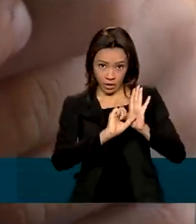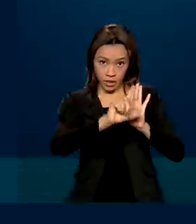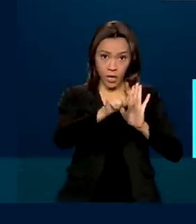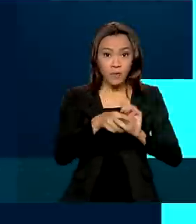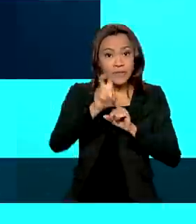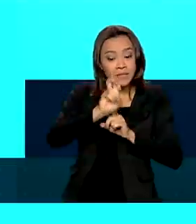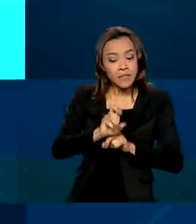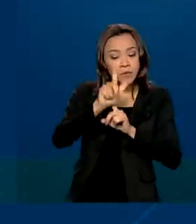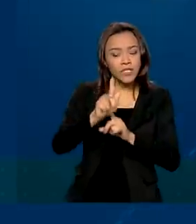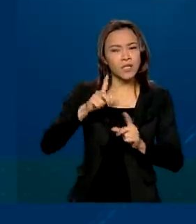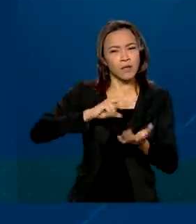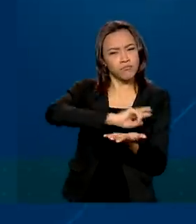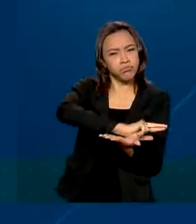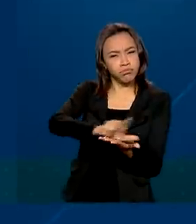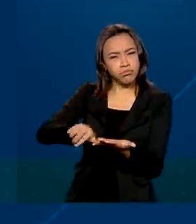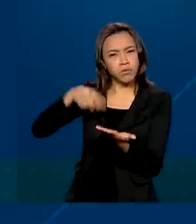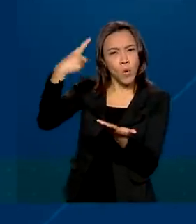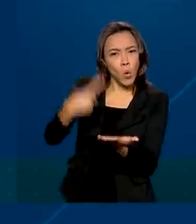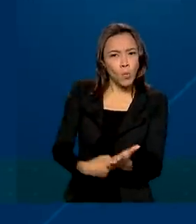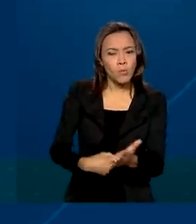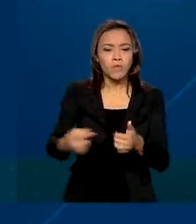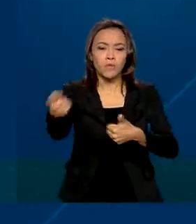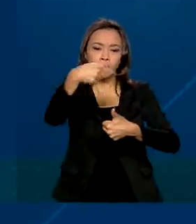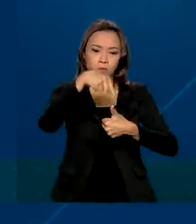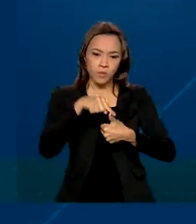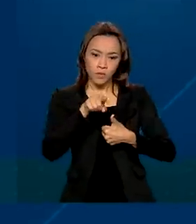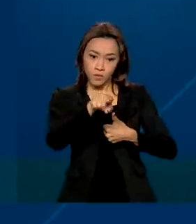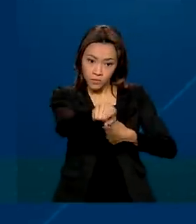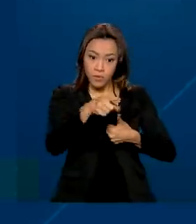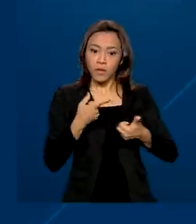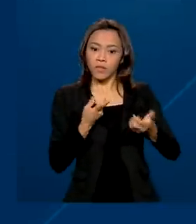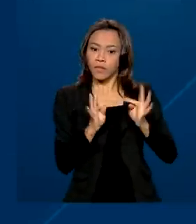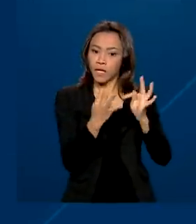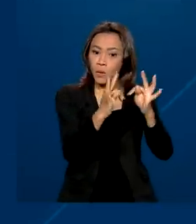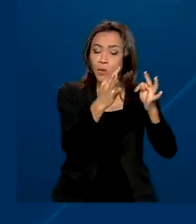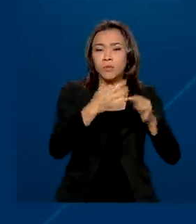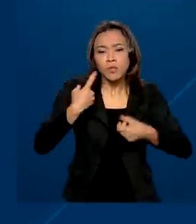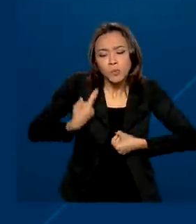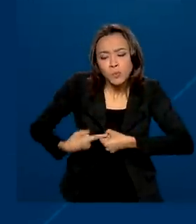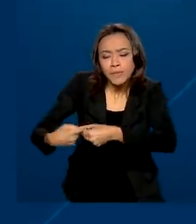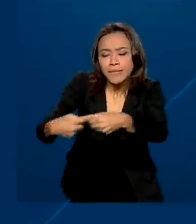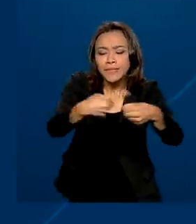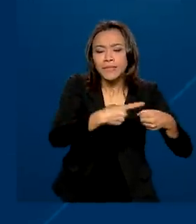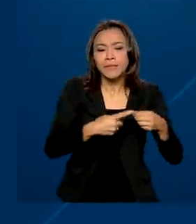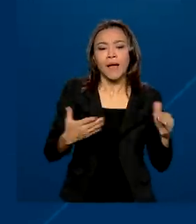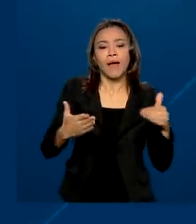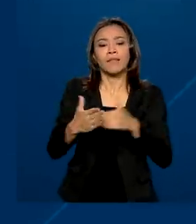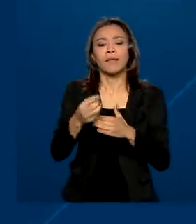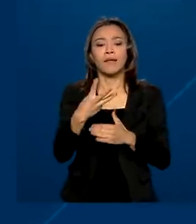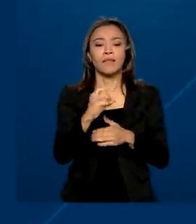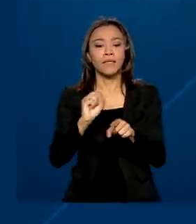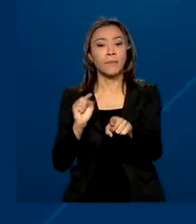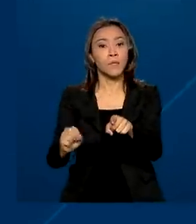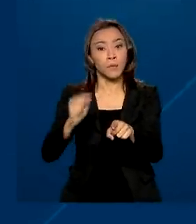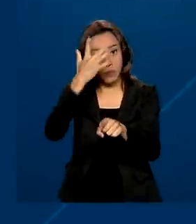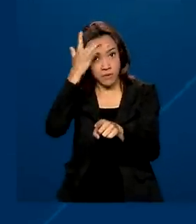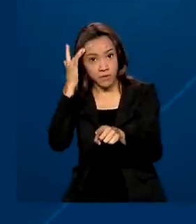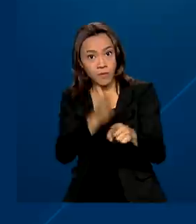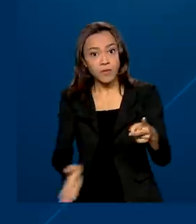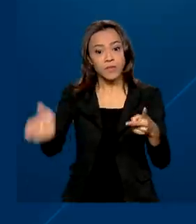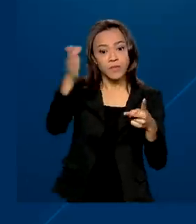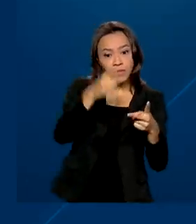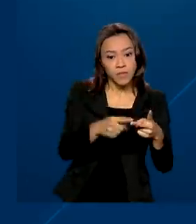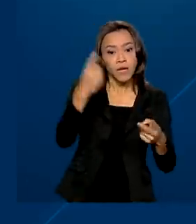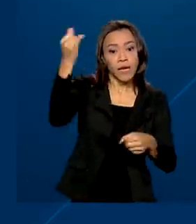compromissos, entre eles o atendimento com a nova tecnologia para os municípios com mais de 30 mil habitantes. Nas capitais,